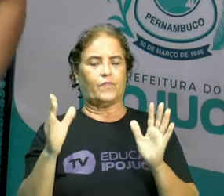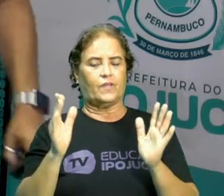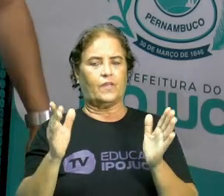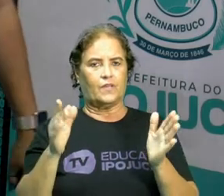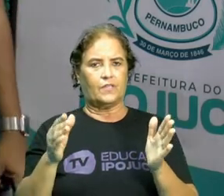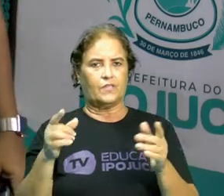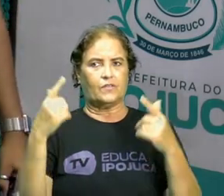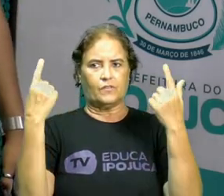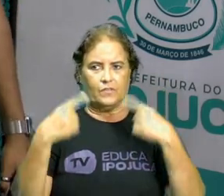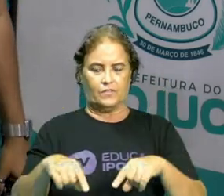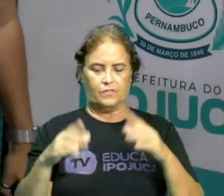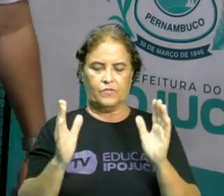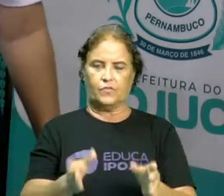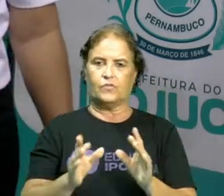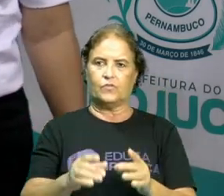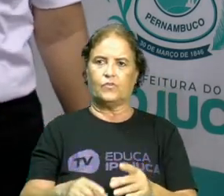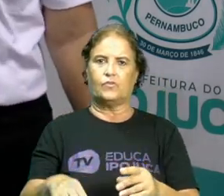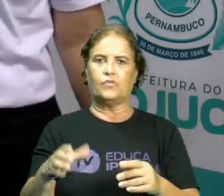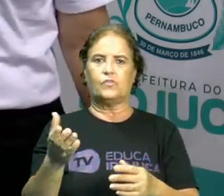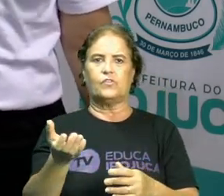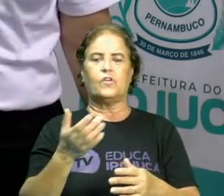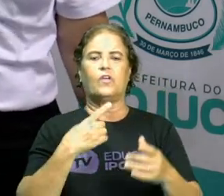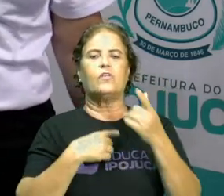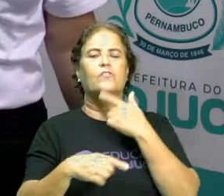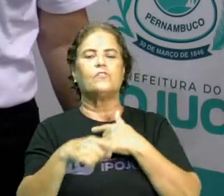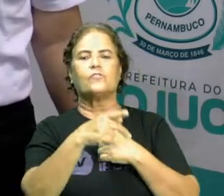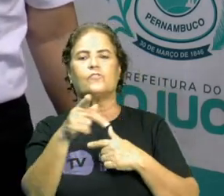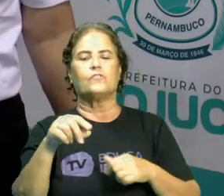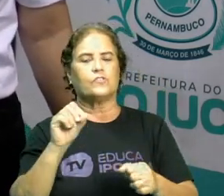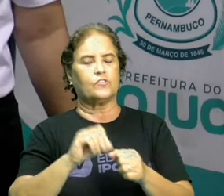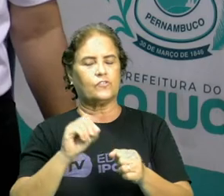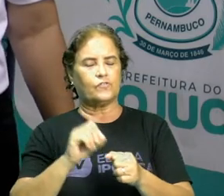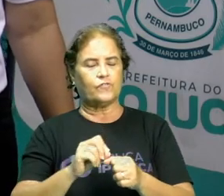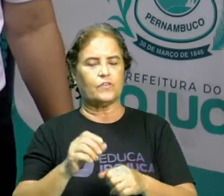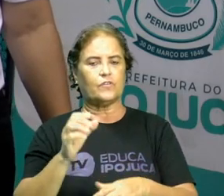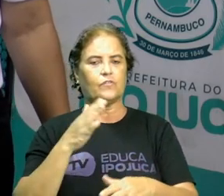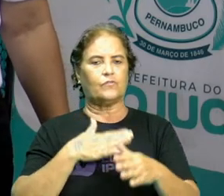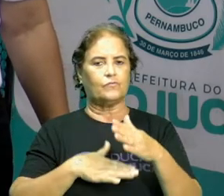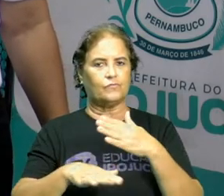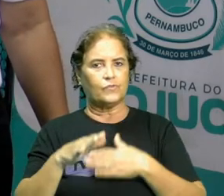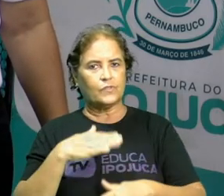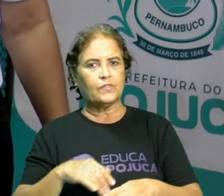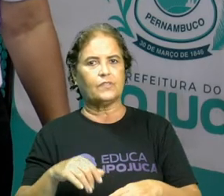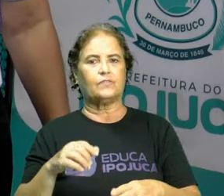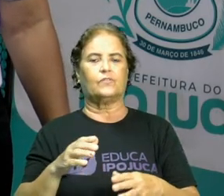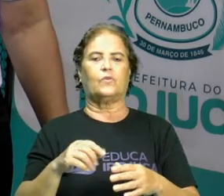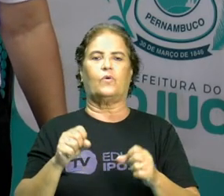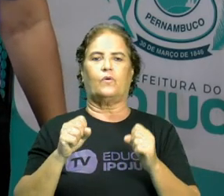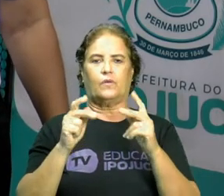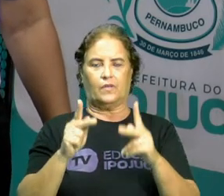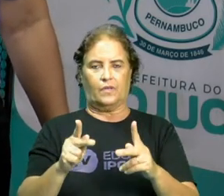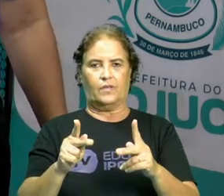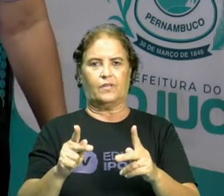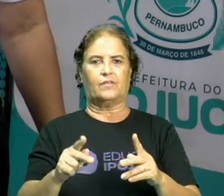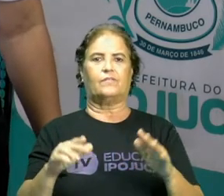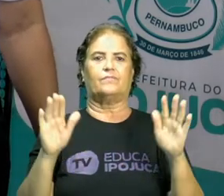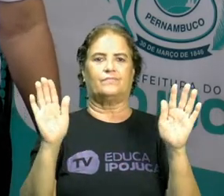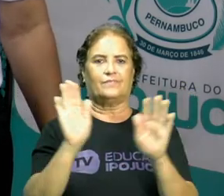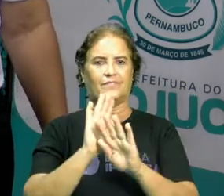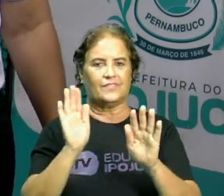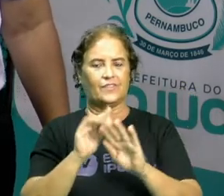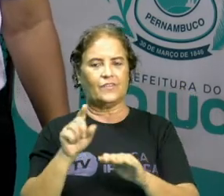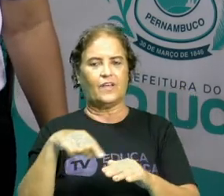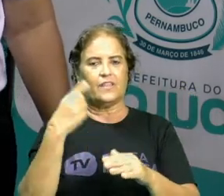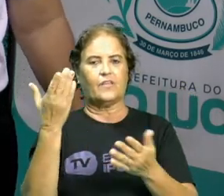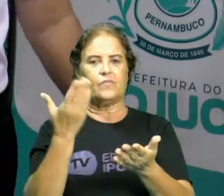hoje. Espero que vocês façam isso aí, com todo carinho, com todo cuidado, porque isso é importante. Tá bom, gente? Até a